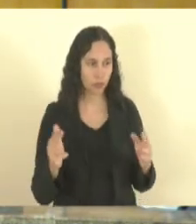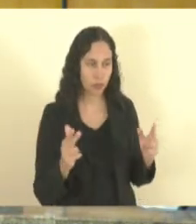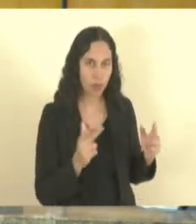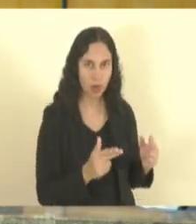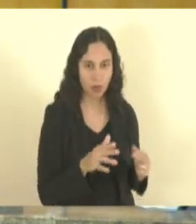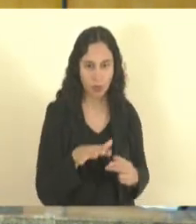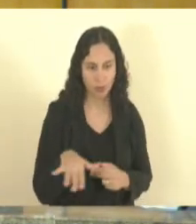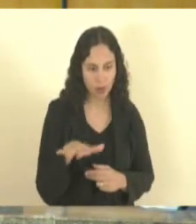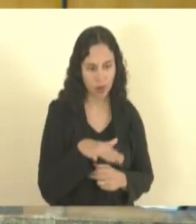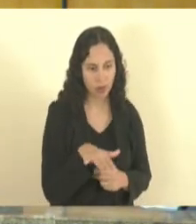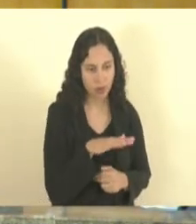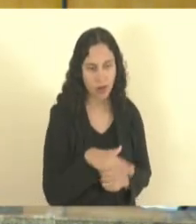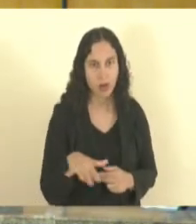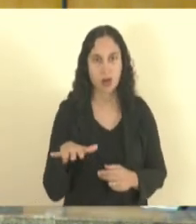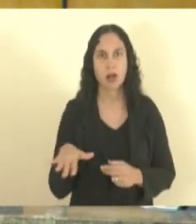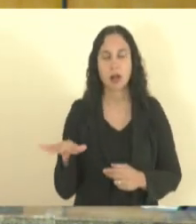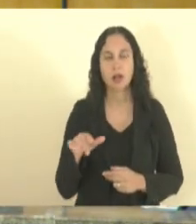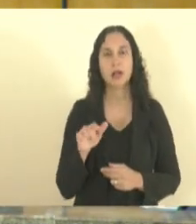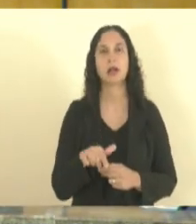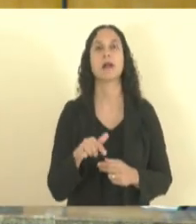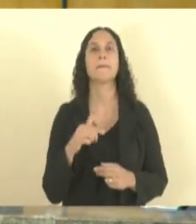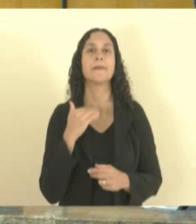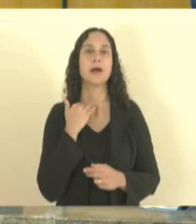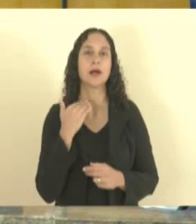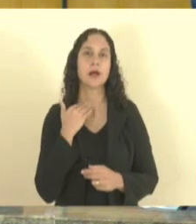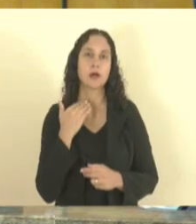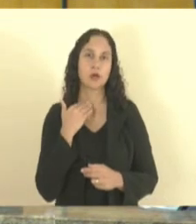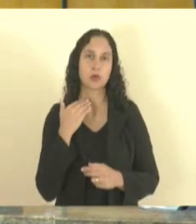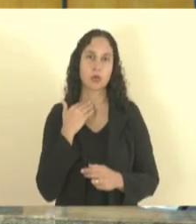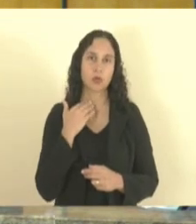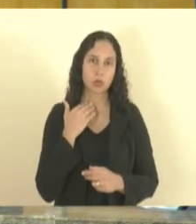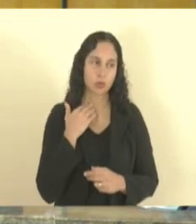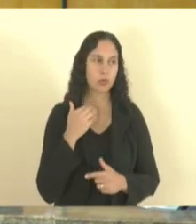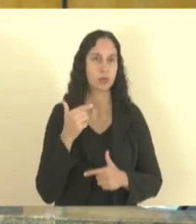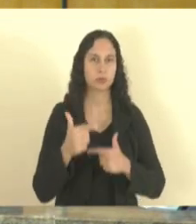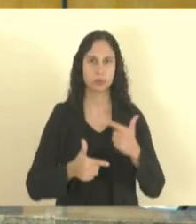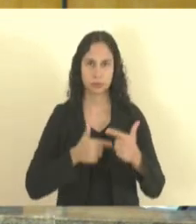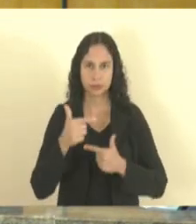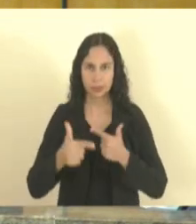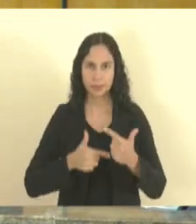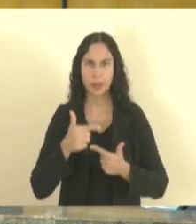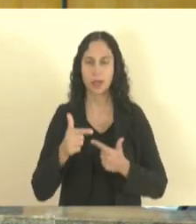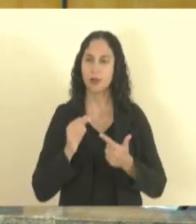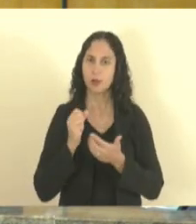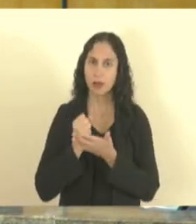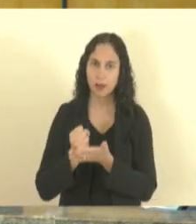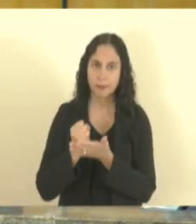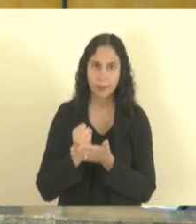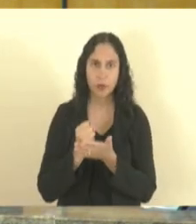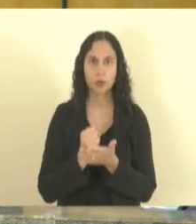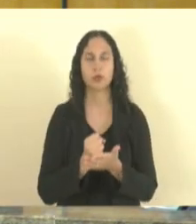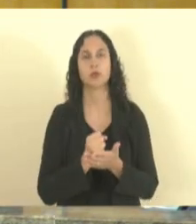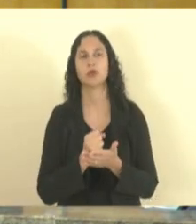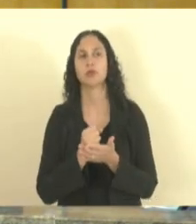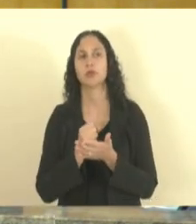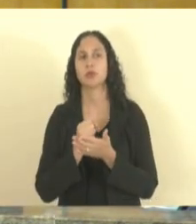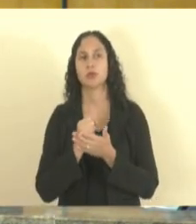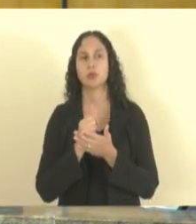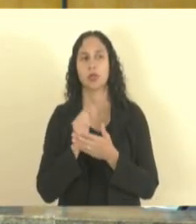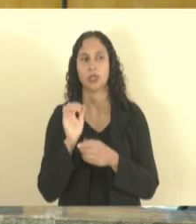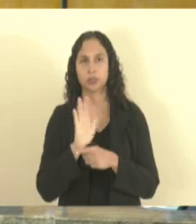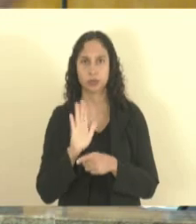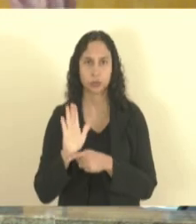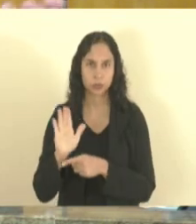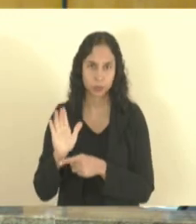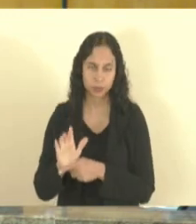regional e fazer com que esse banco atue cobrindo uma lacuna uma carência que o Banco do Nordeste por